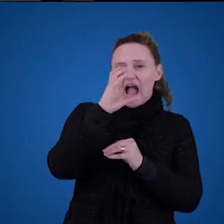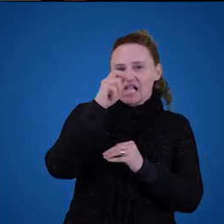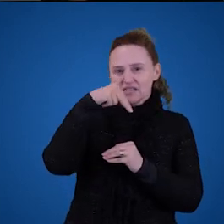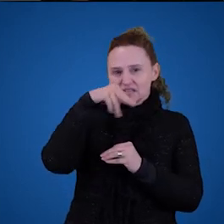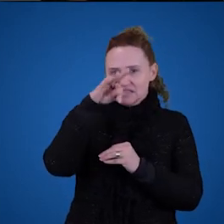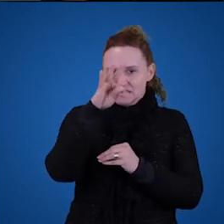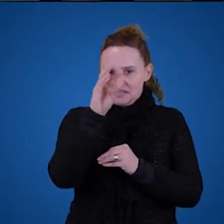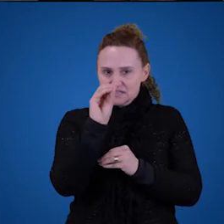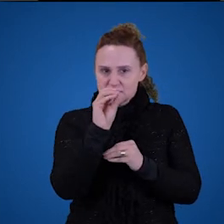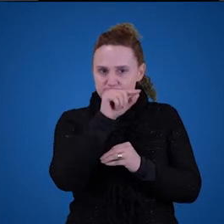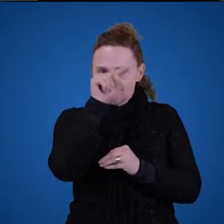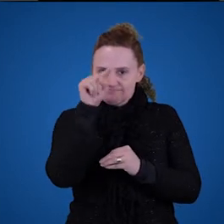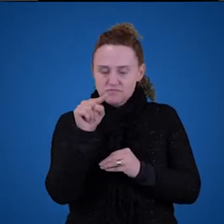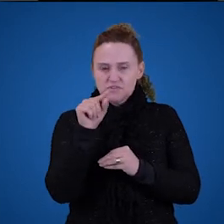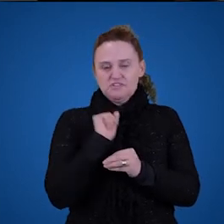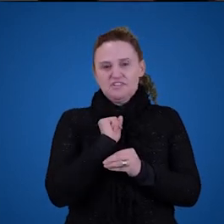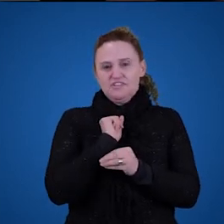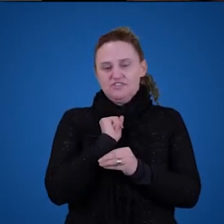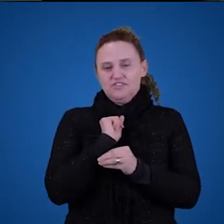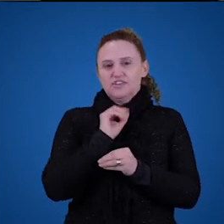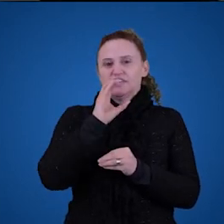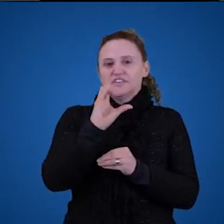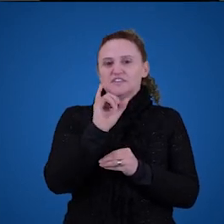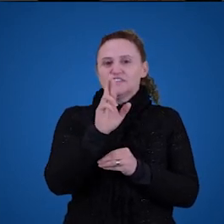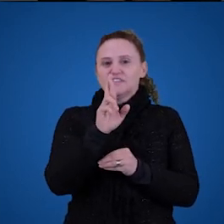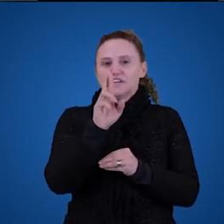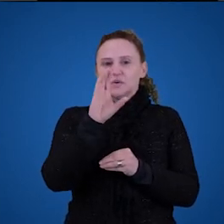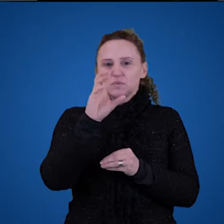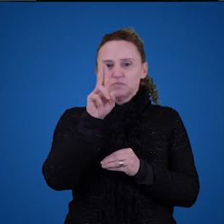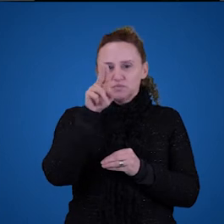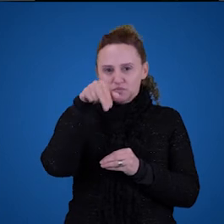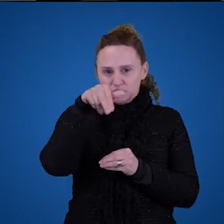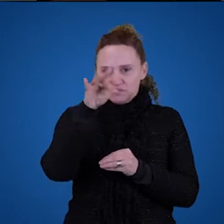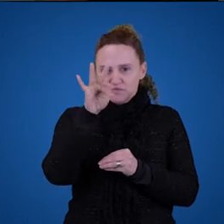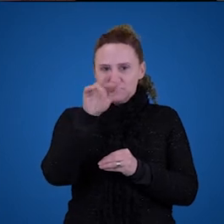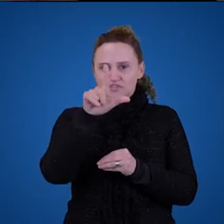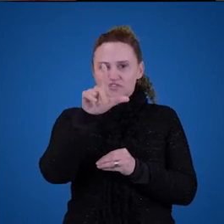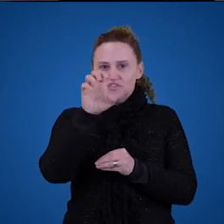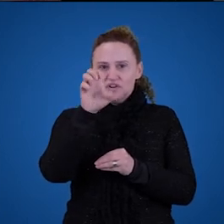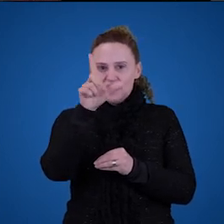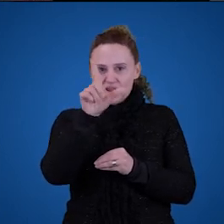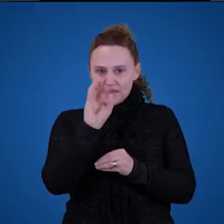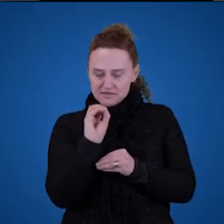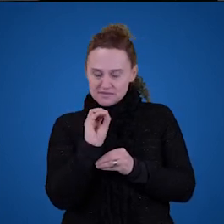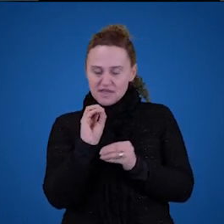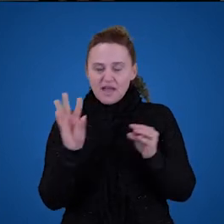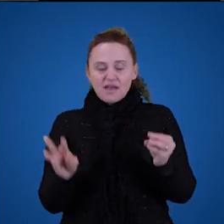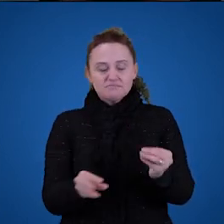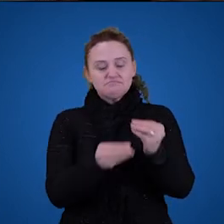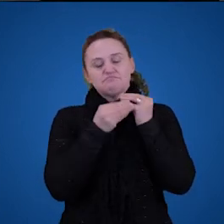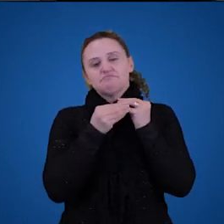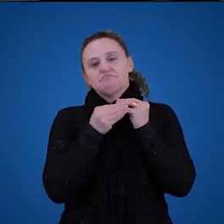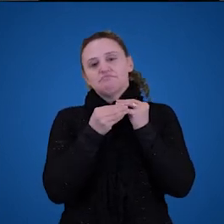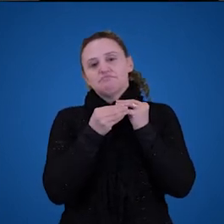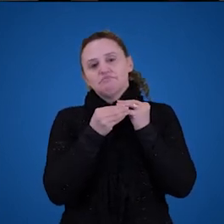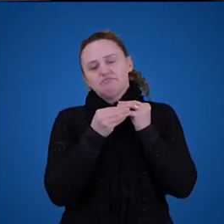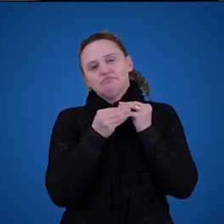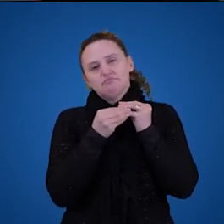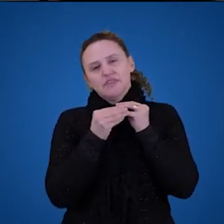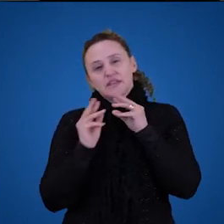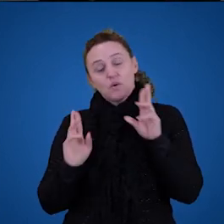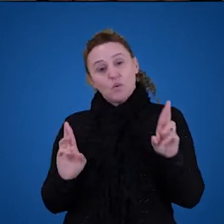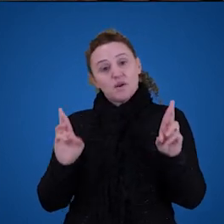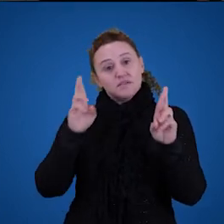elas têm significado porque elas estão acopladas a objetos. Então, palavras têm significado porque estão acopladas, ou ligadas, ou